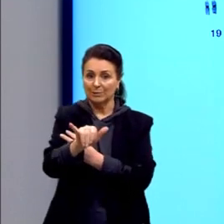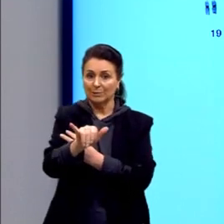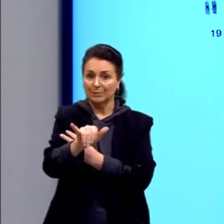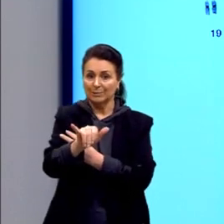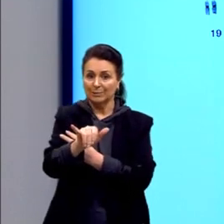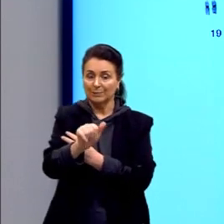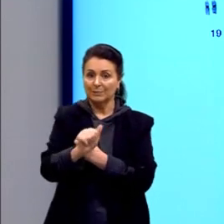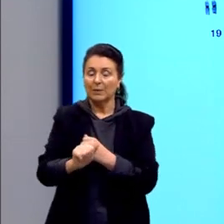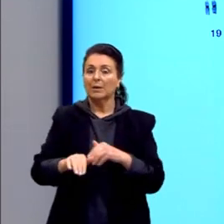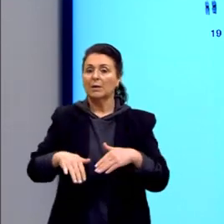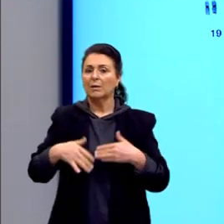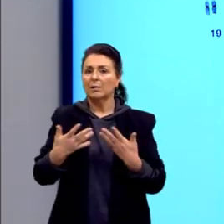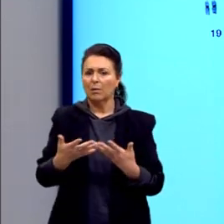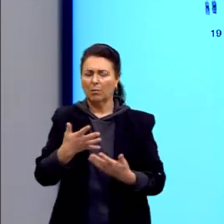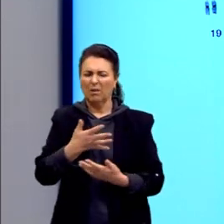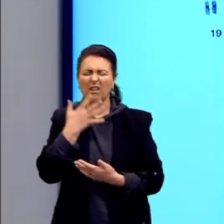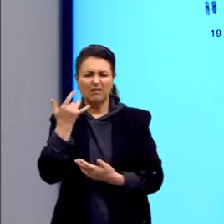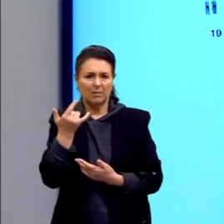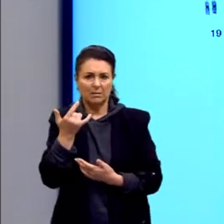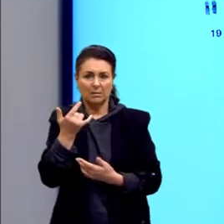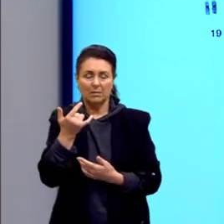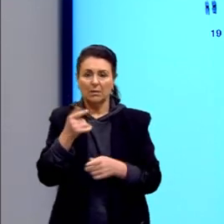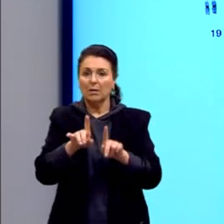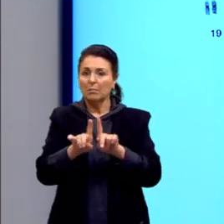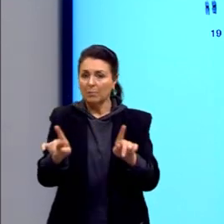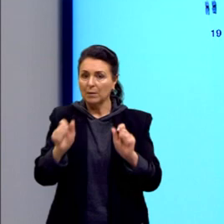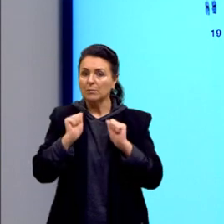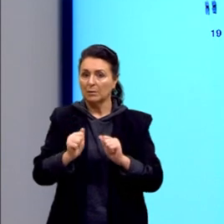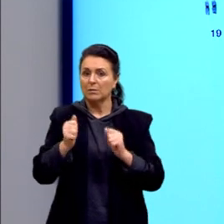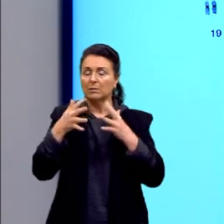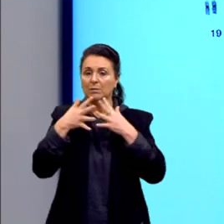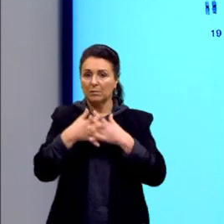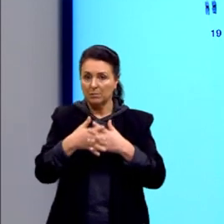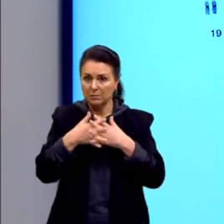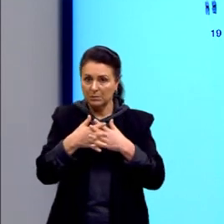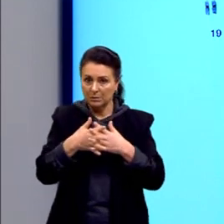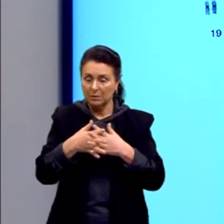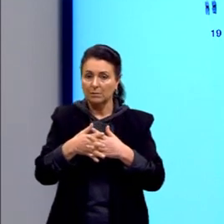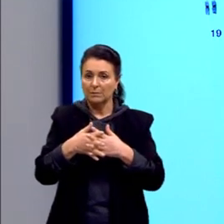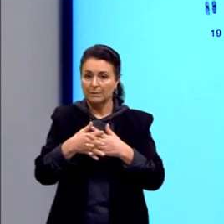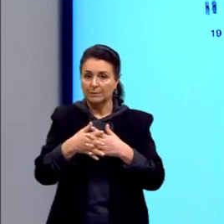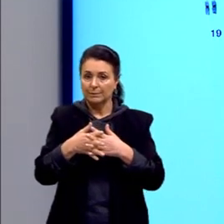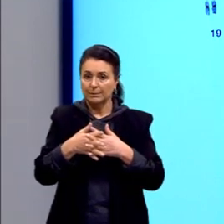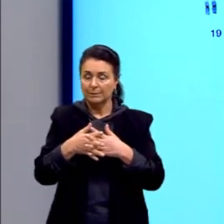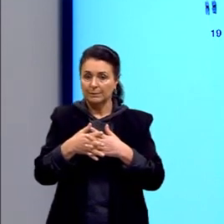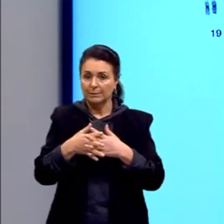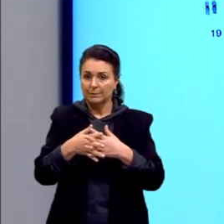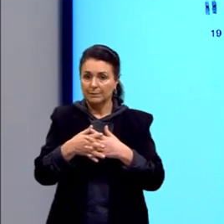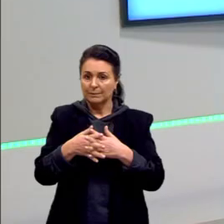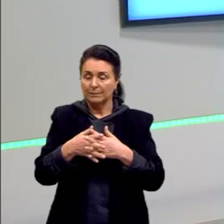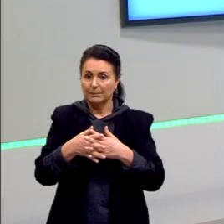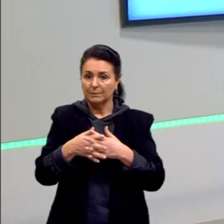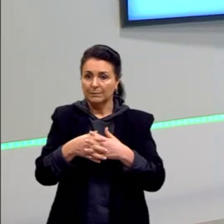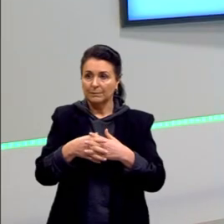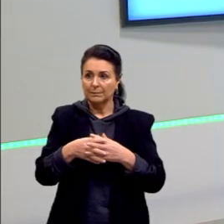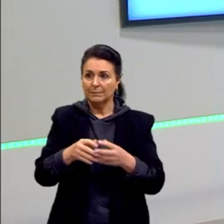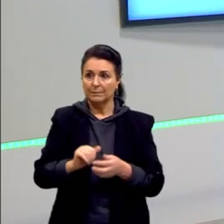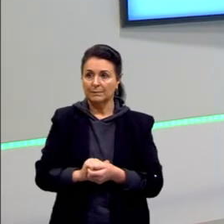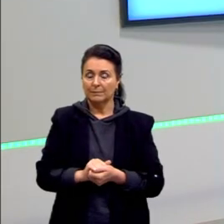Então, a história é fácil. É fácil, mas pode confundir. Bem fácil também. Pode confundir também bem fácil.